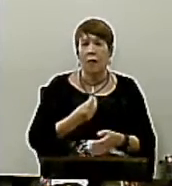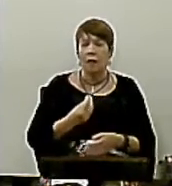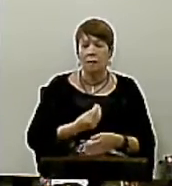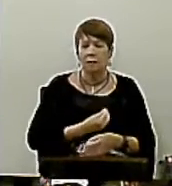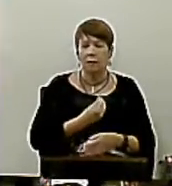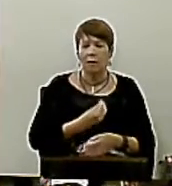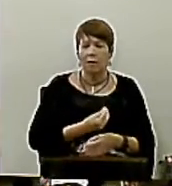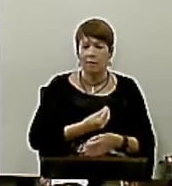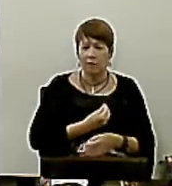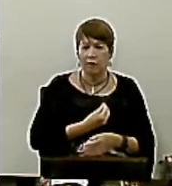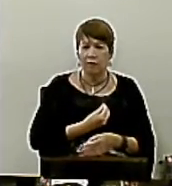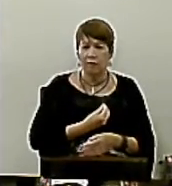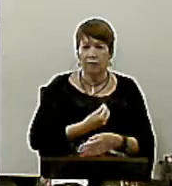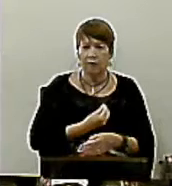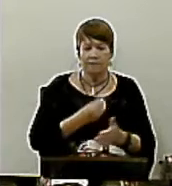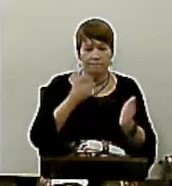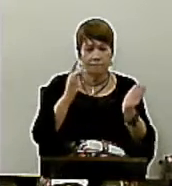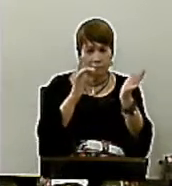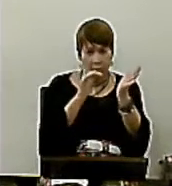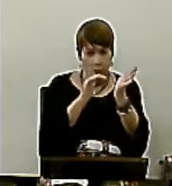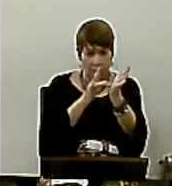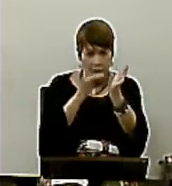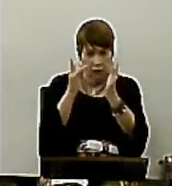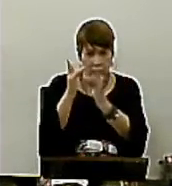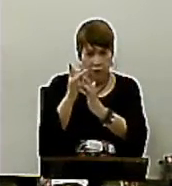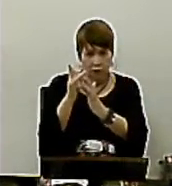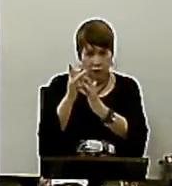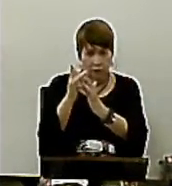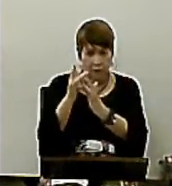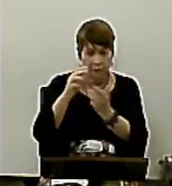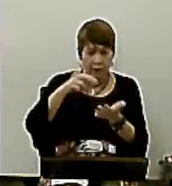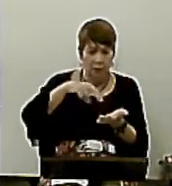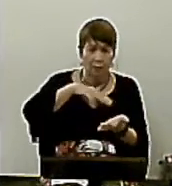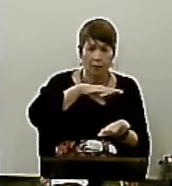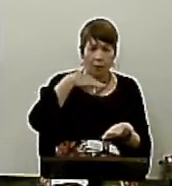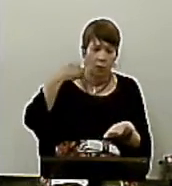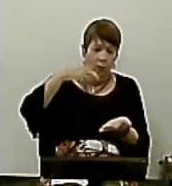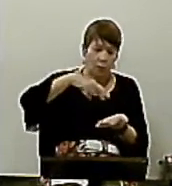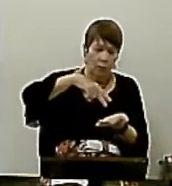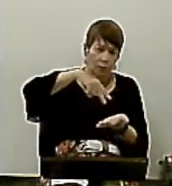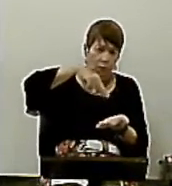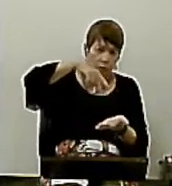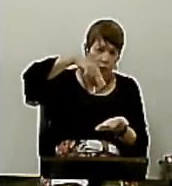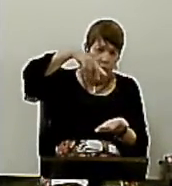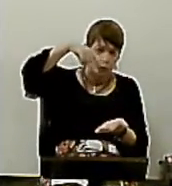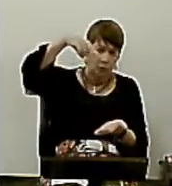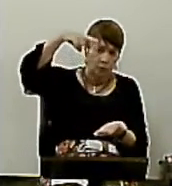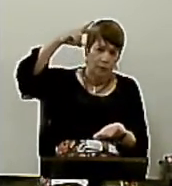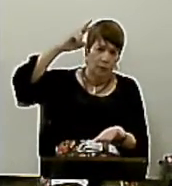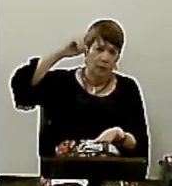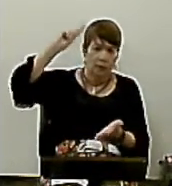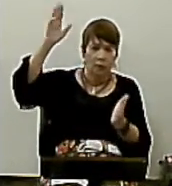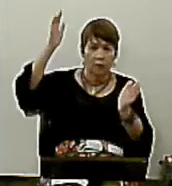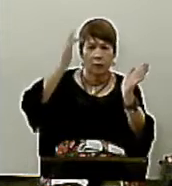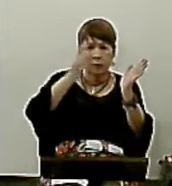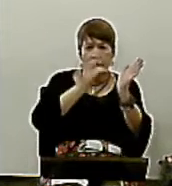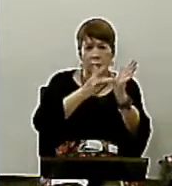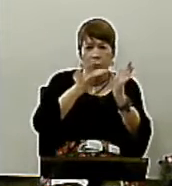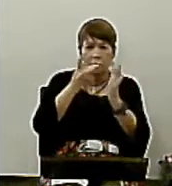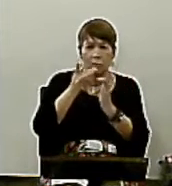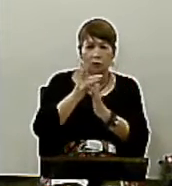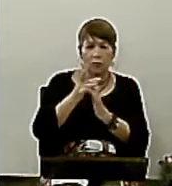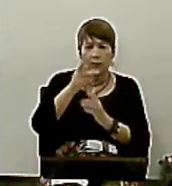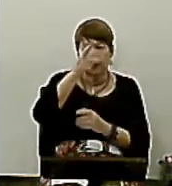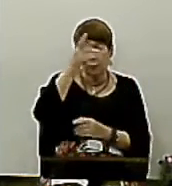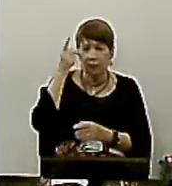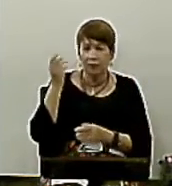aquele Que por eles Morreu E ressuscitou Para o Senhor Jesus Cristo Quem quiser